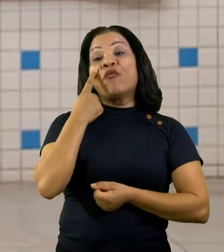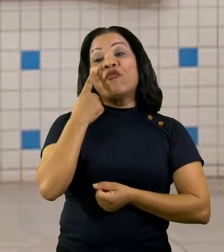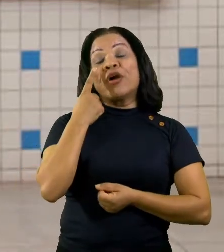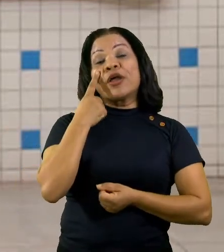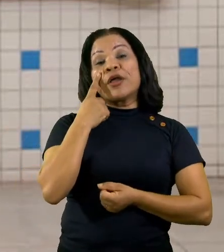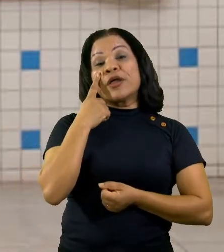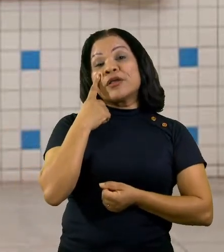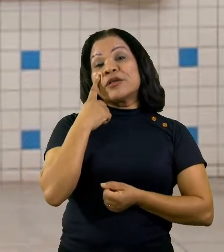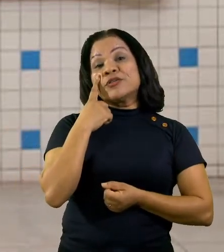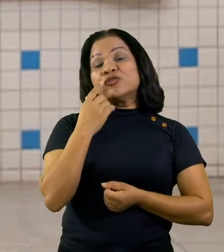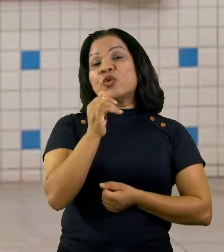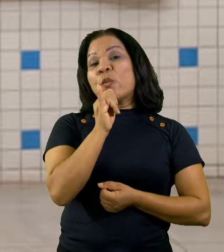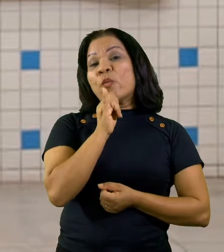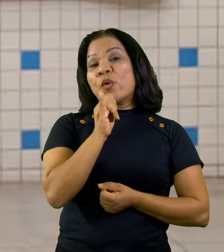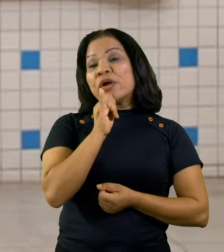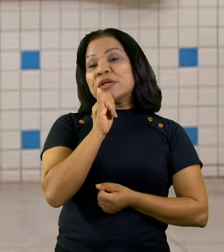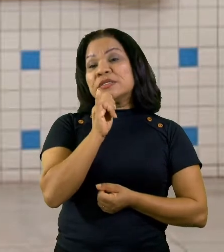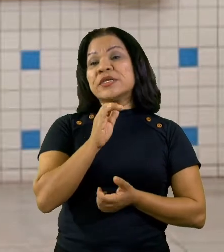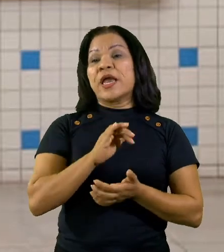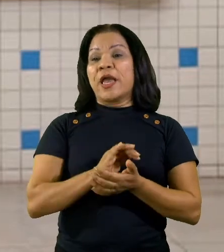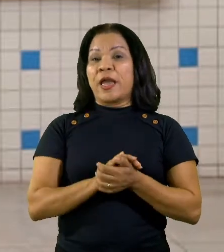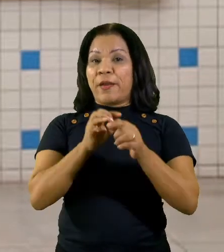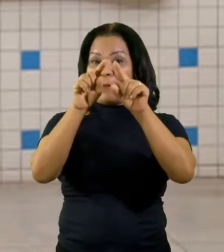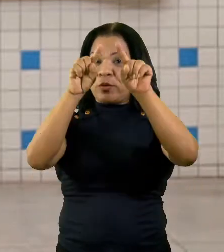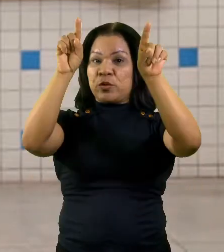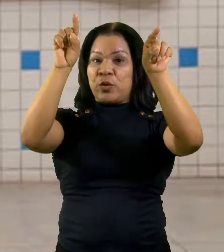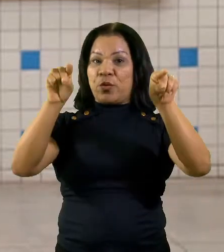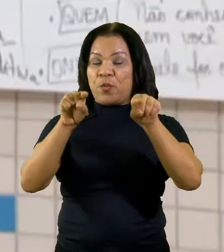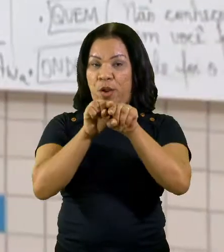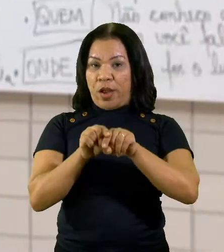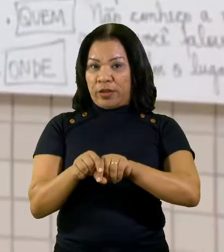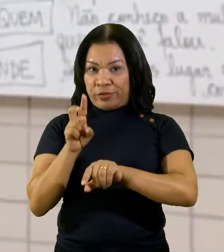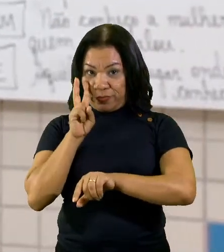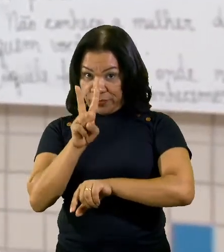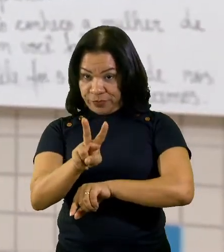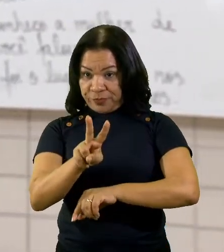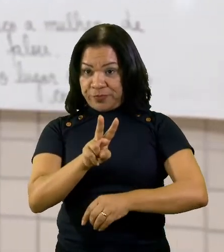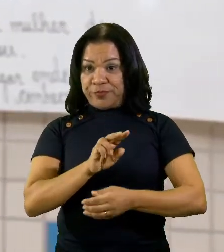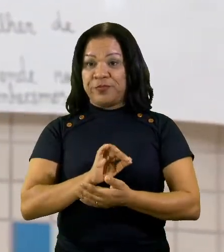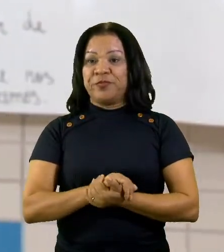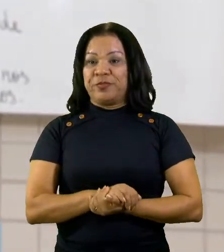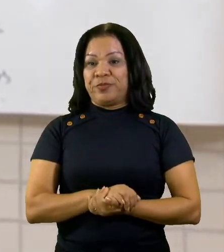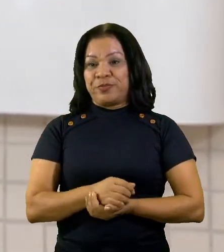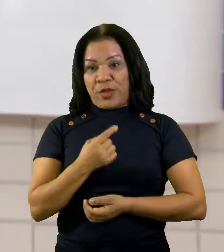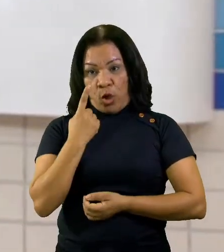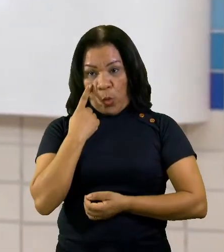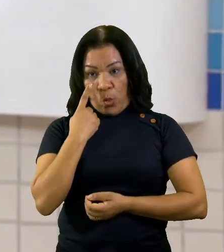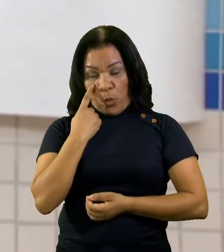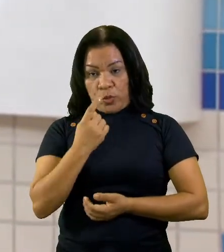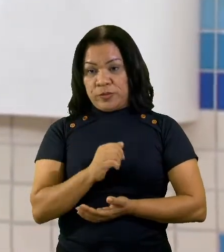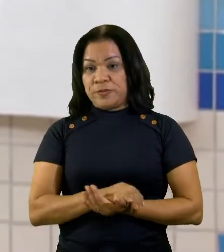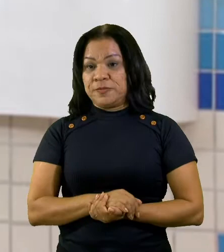gente entender a função do pronome relativo. Vamos ver? Olha aqui. Essa